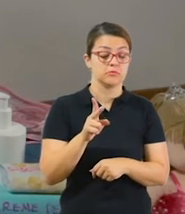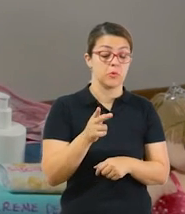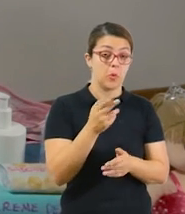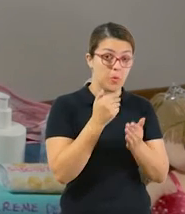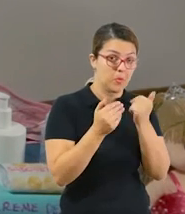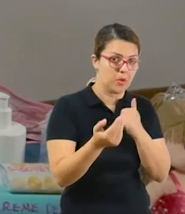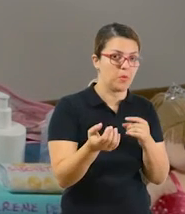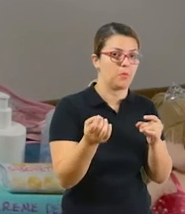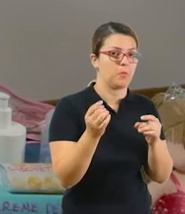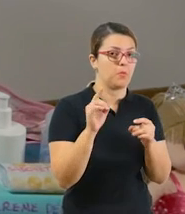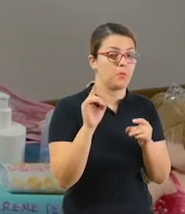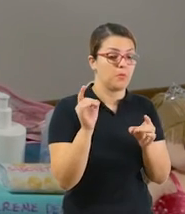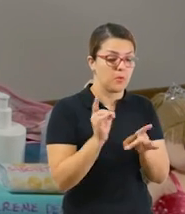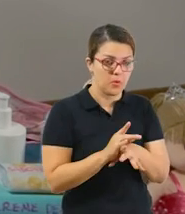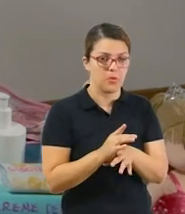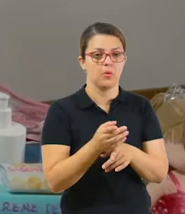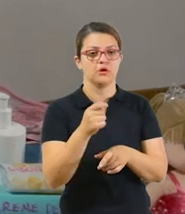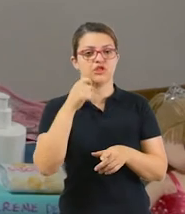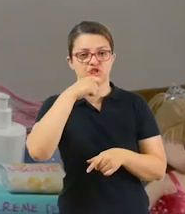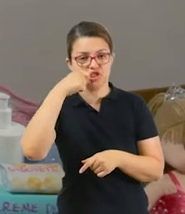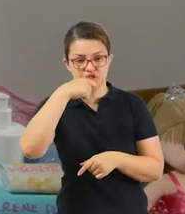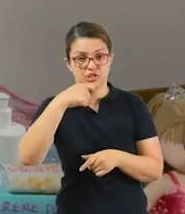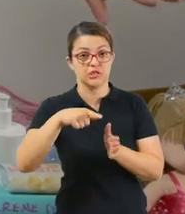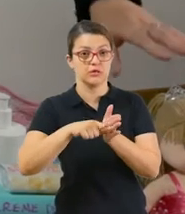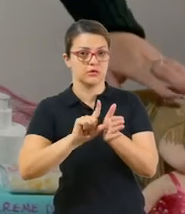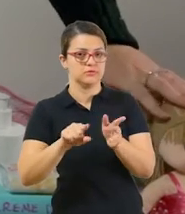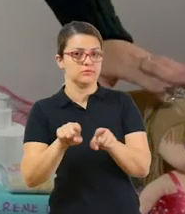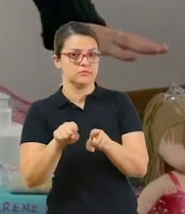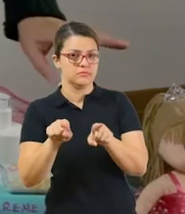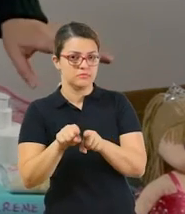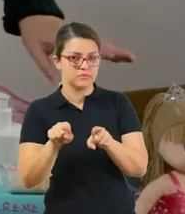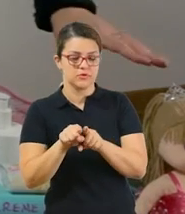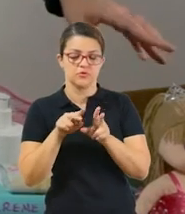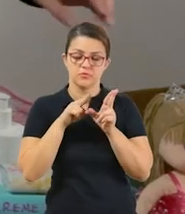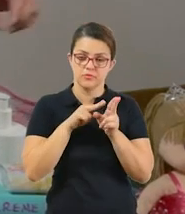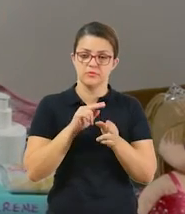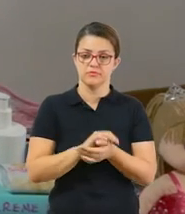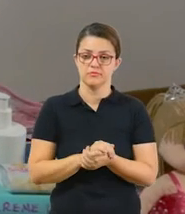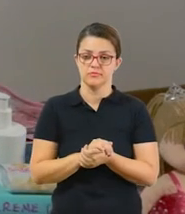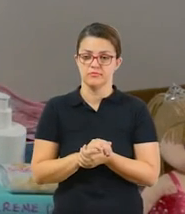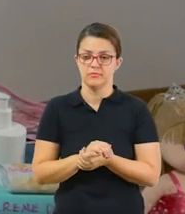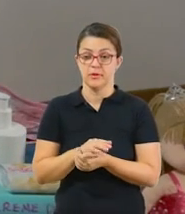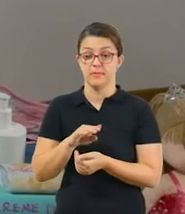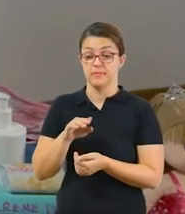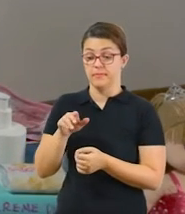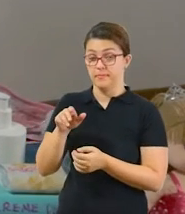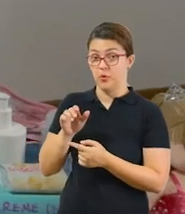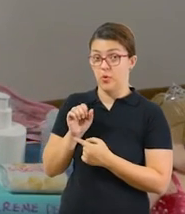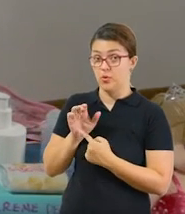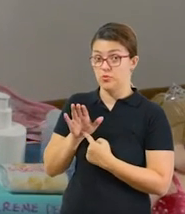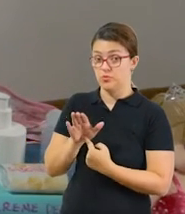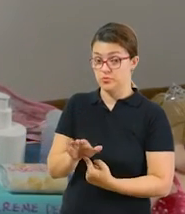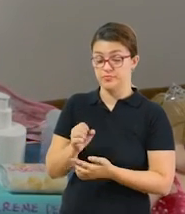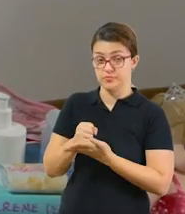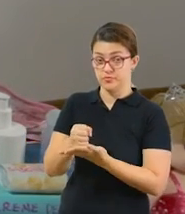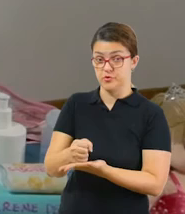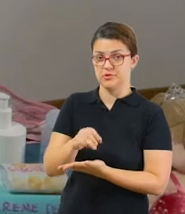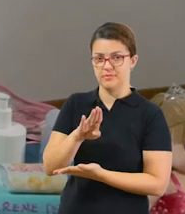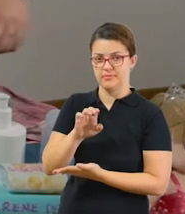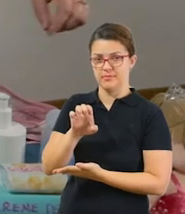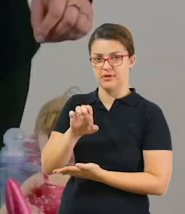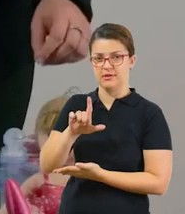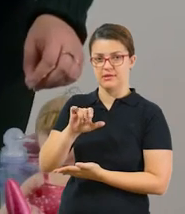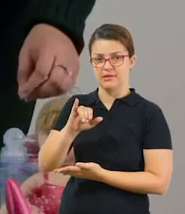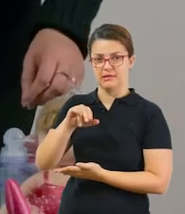refeições, antes de dormir. Então, eu trouxe aqui para vocês a Belinha. Ela gosta muito de escovar os dentes. Ela escova todos